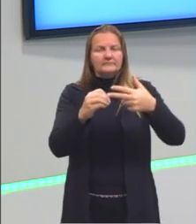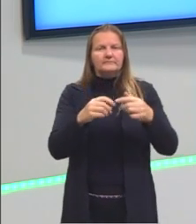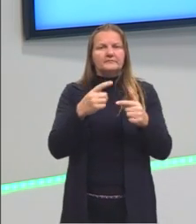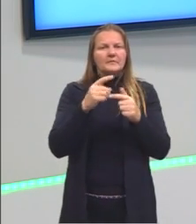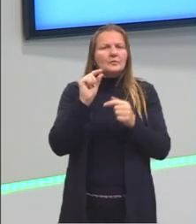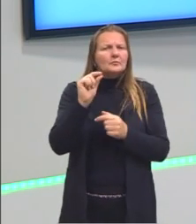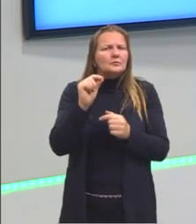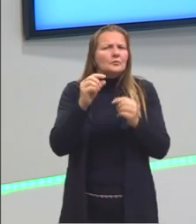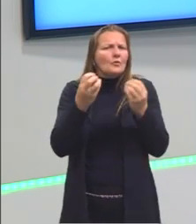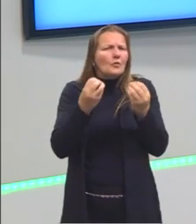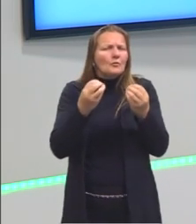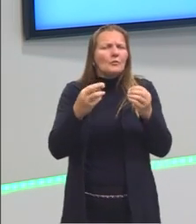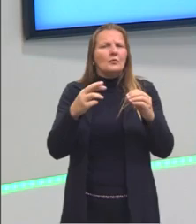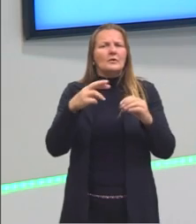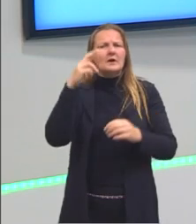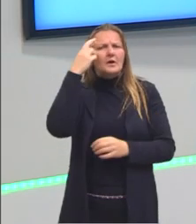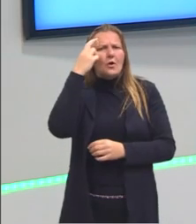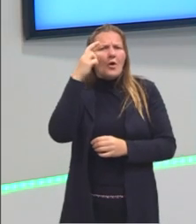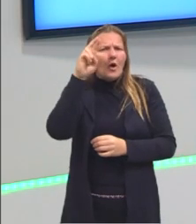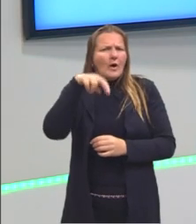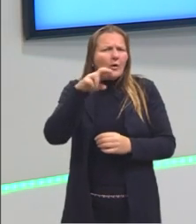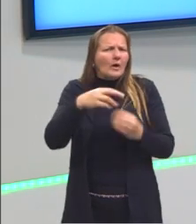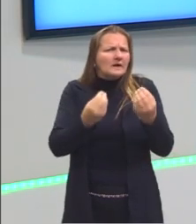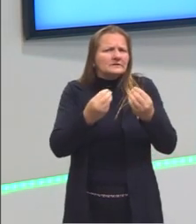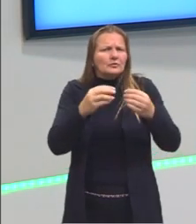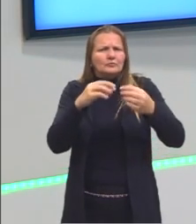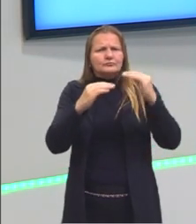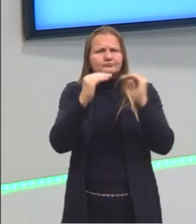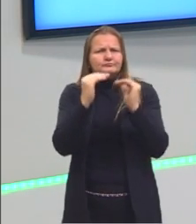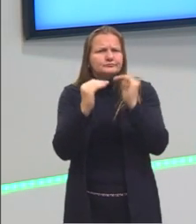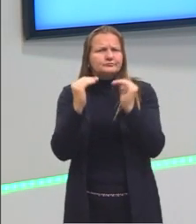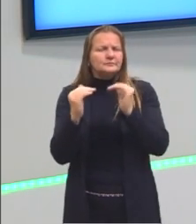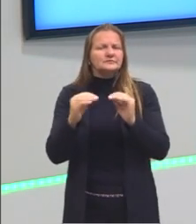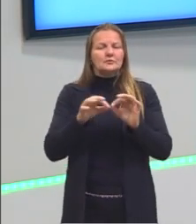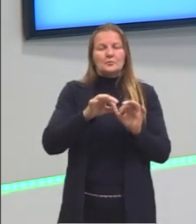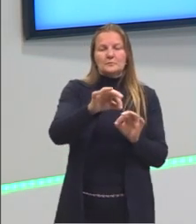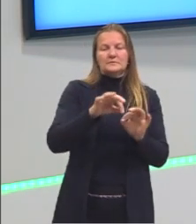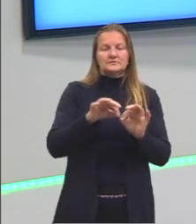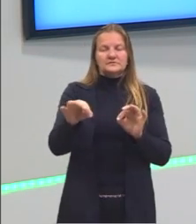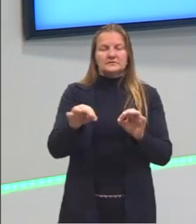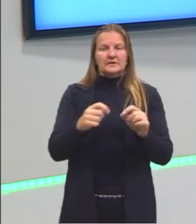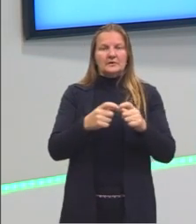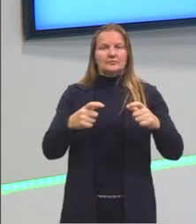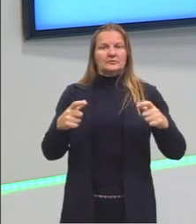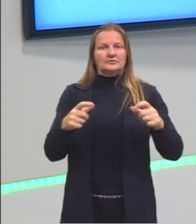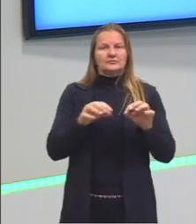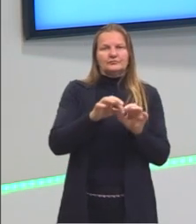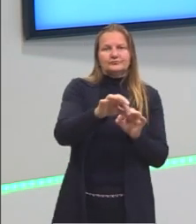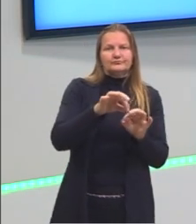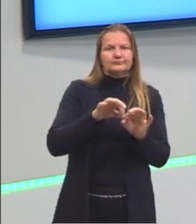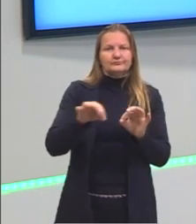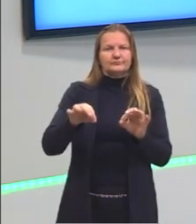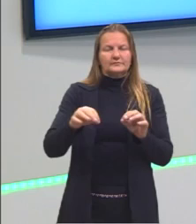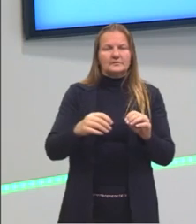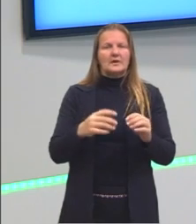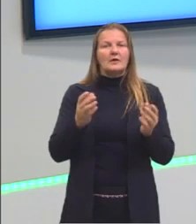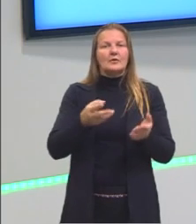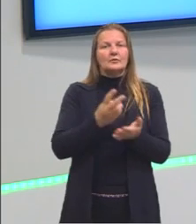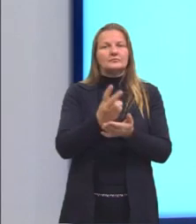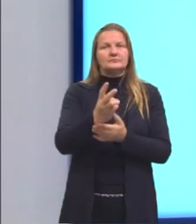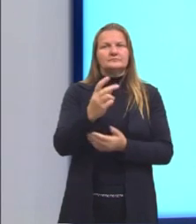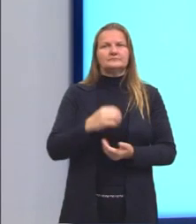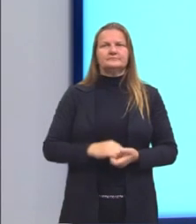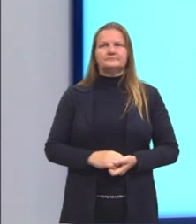também com razão, né? Quando nós temos unidades de medida, grandezas. Vamos adiante, então.